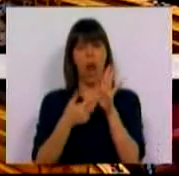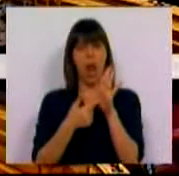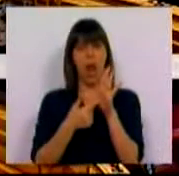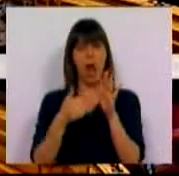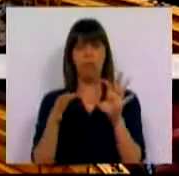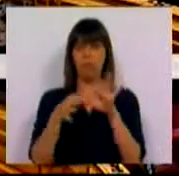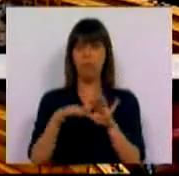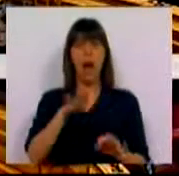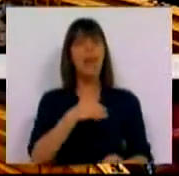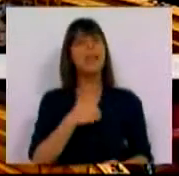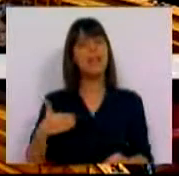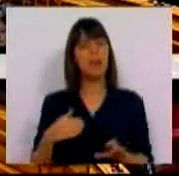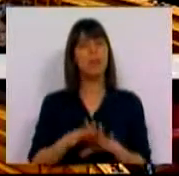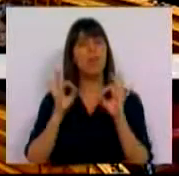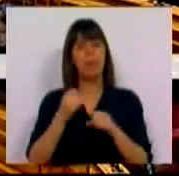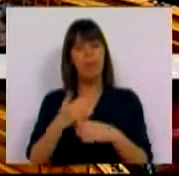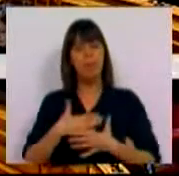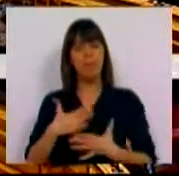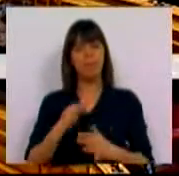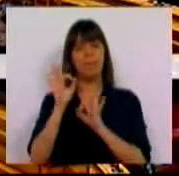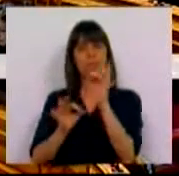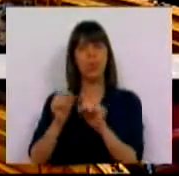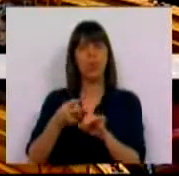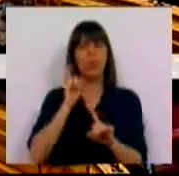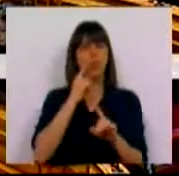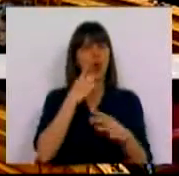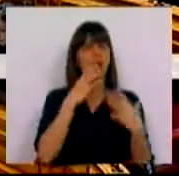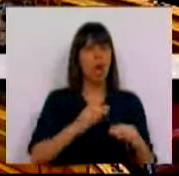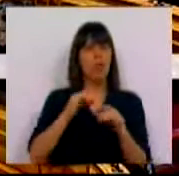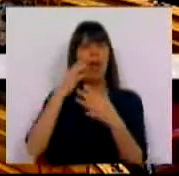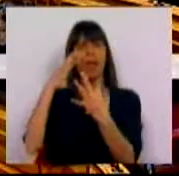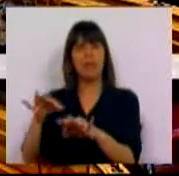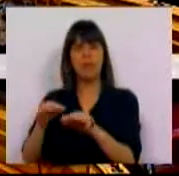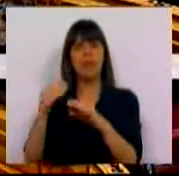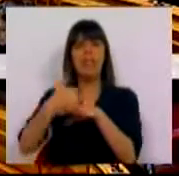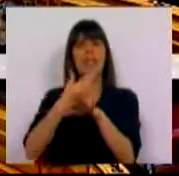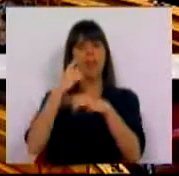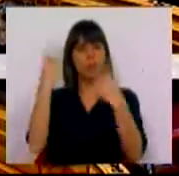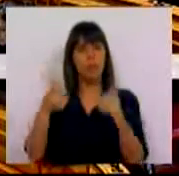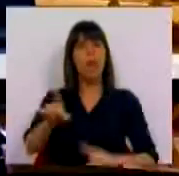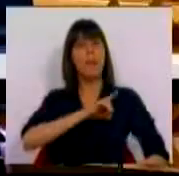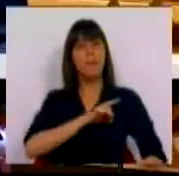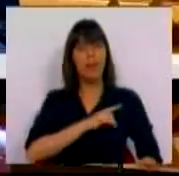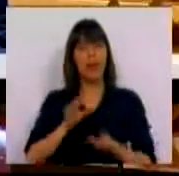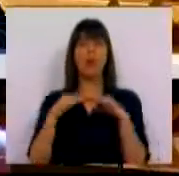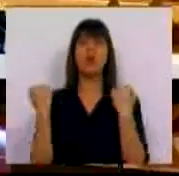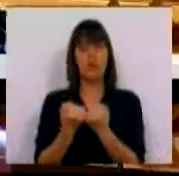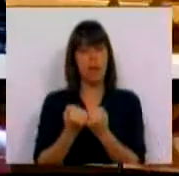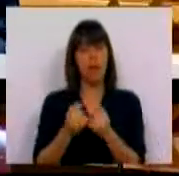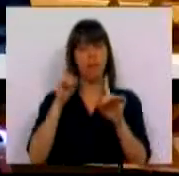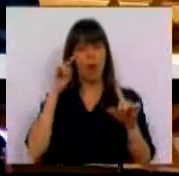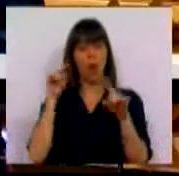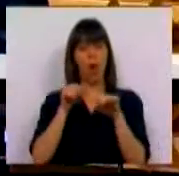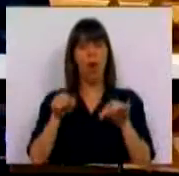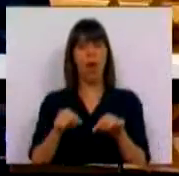impacto na saúde, bem como os profissionais terapêuticas não convencionais que prestem cuidado no setor público, privado e social. O